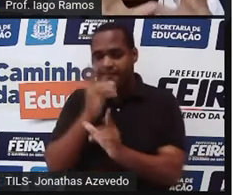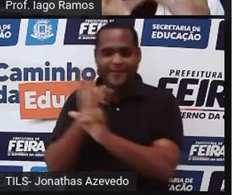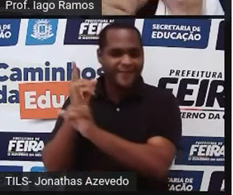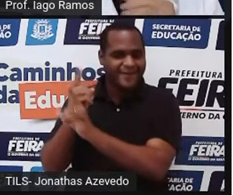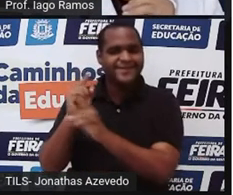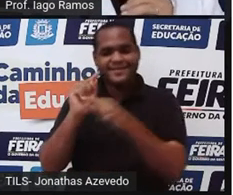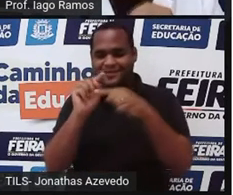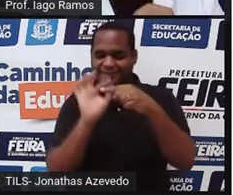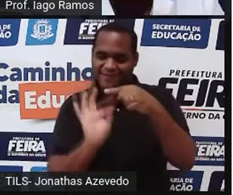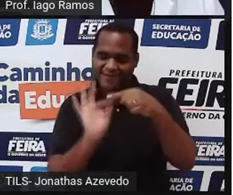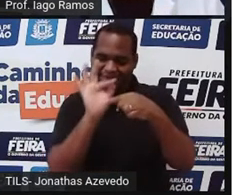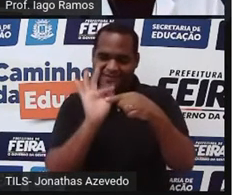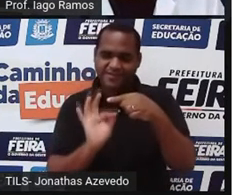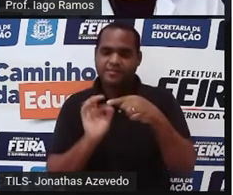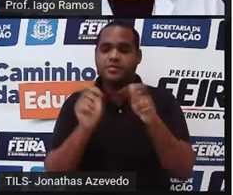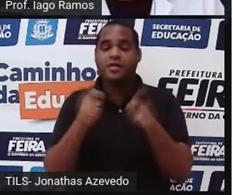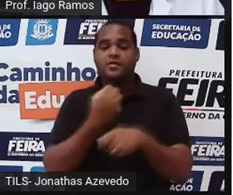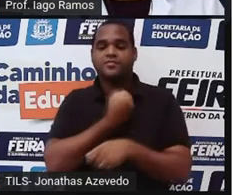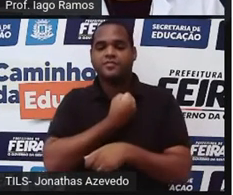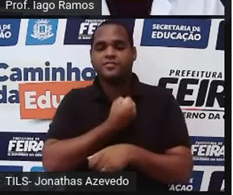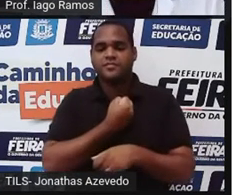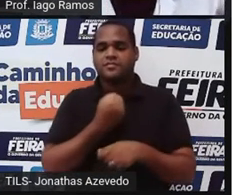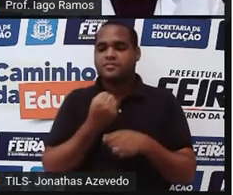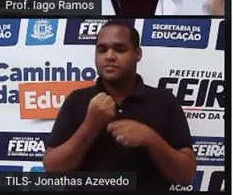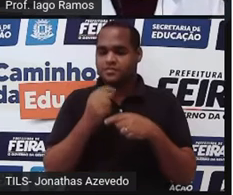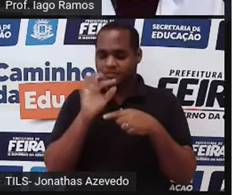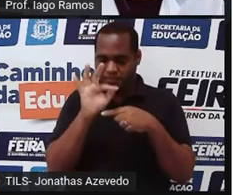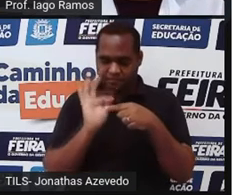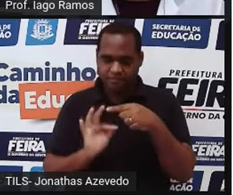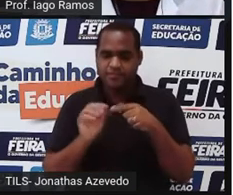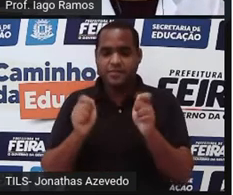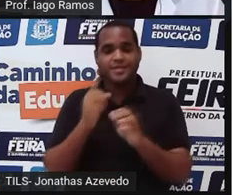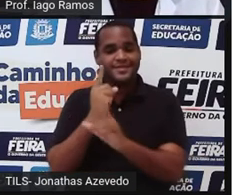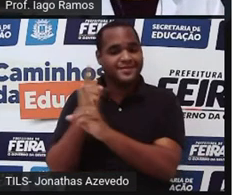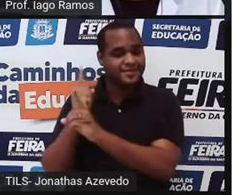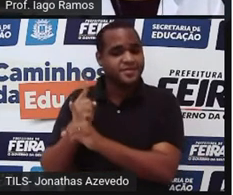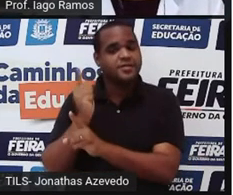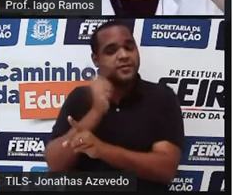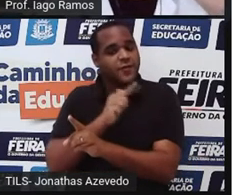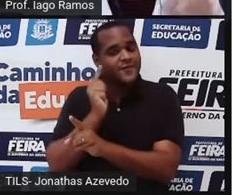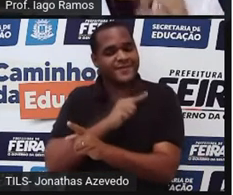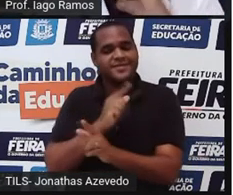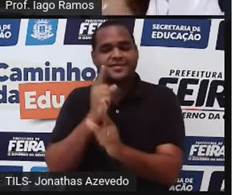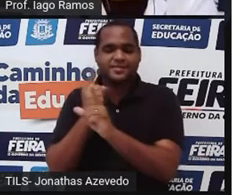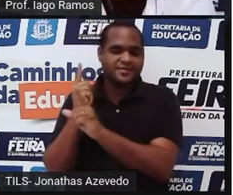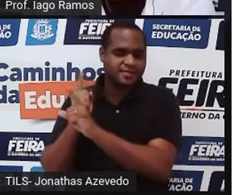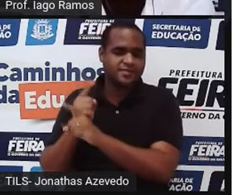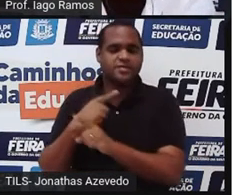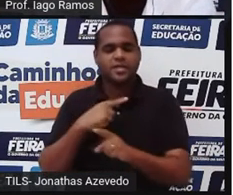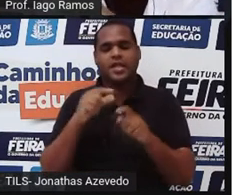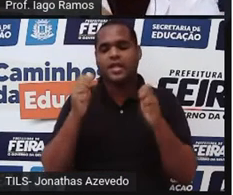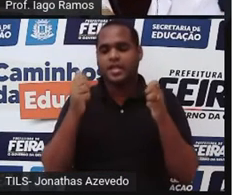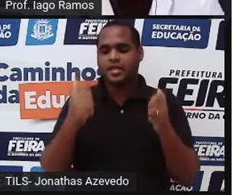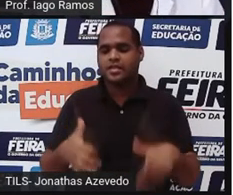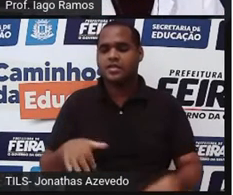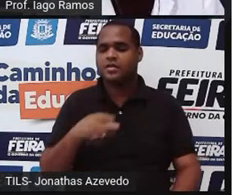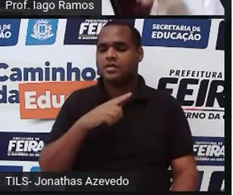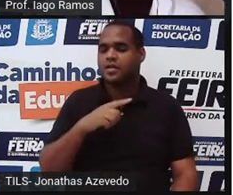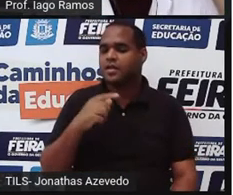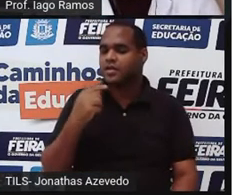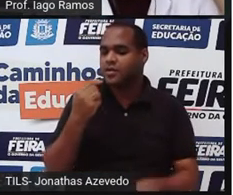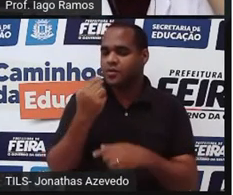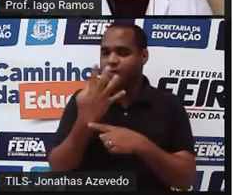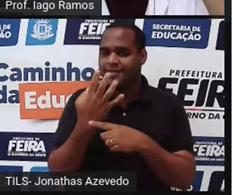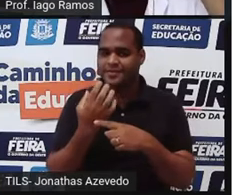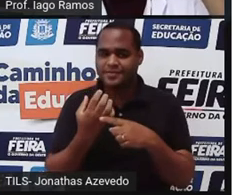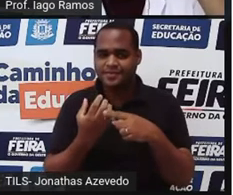fração. Por exemplo, o número 2. Eu consigo encontrar esse número 2 da fração 4 meios. 4 meios é a